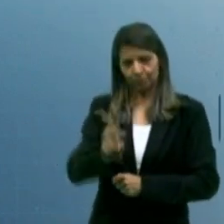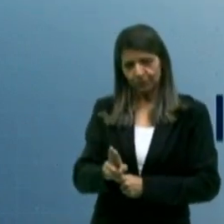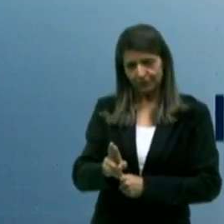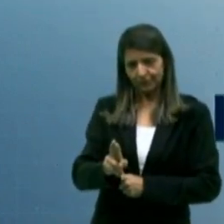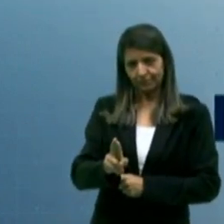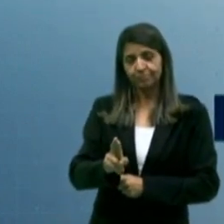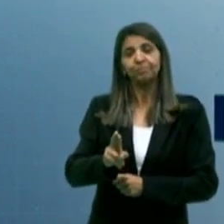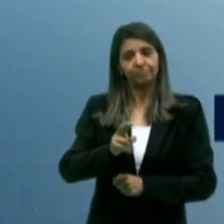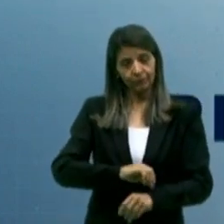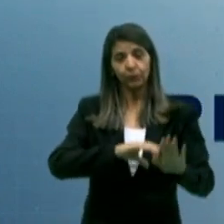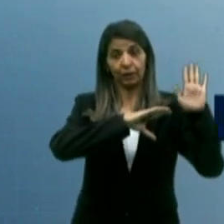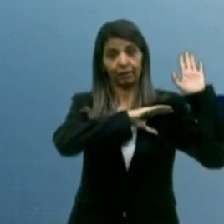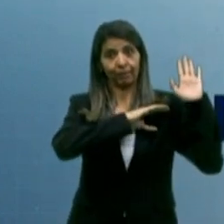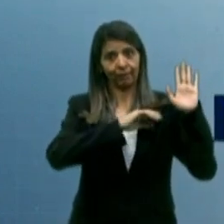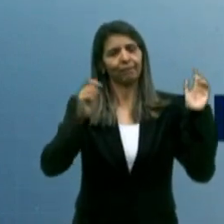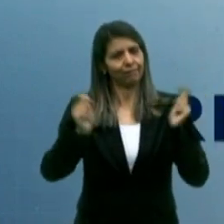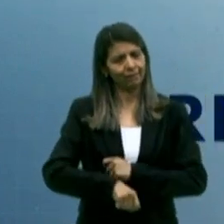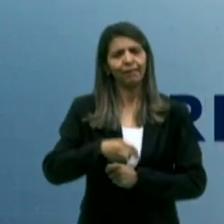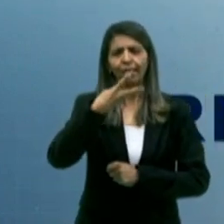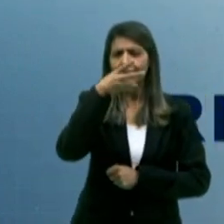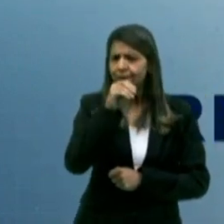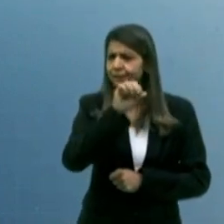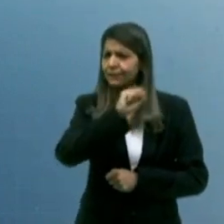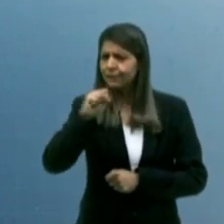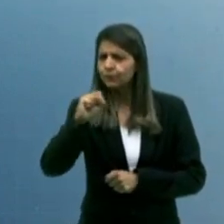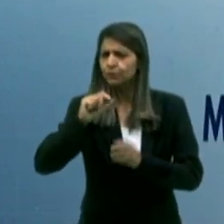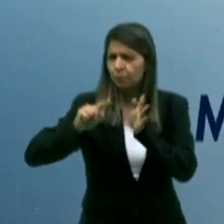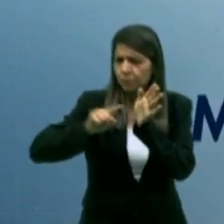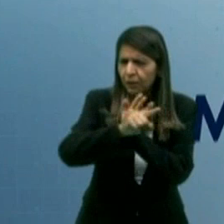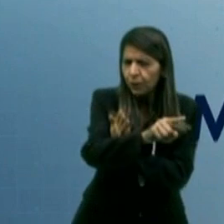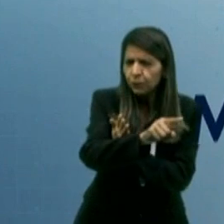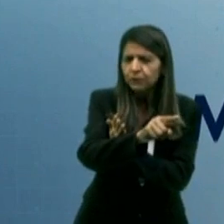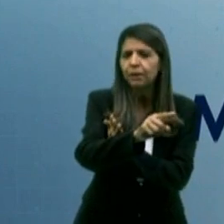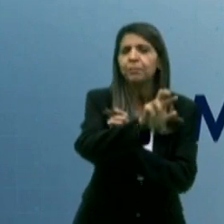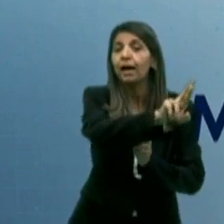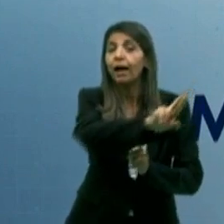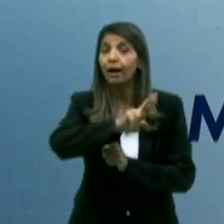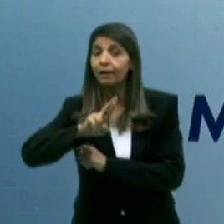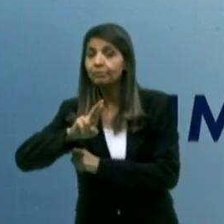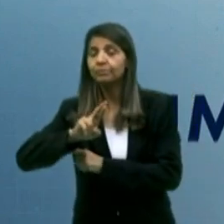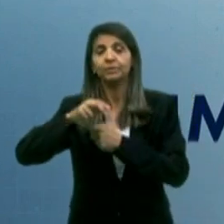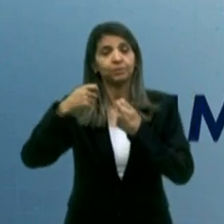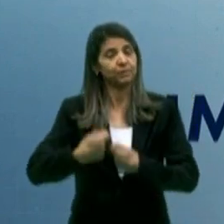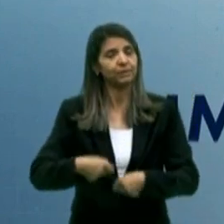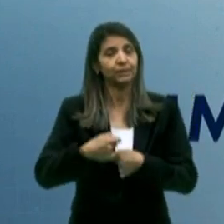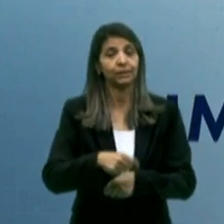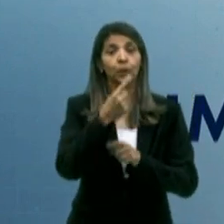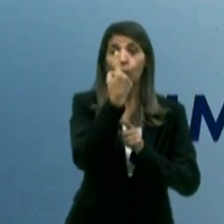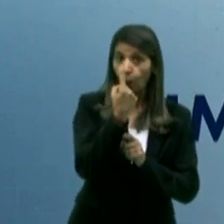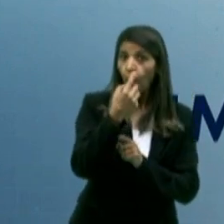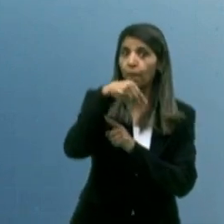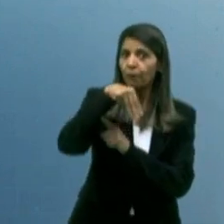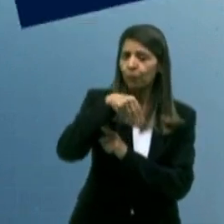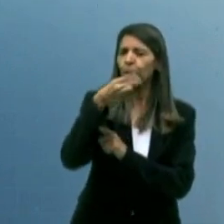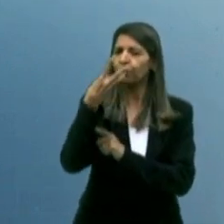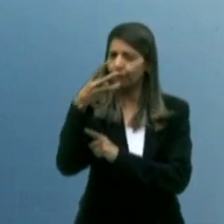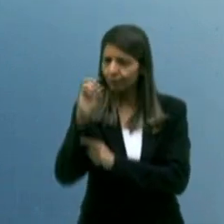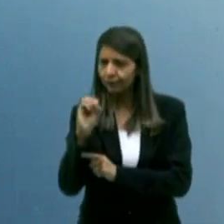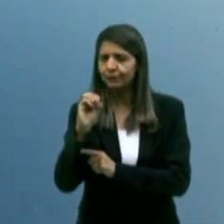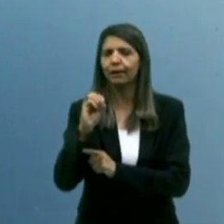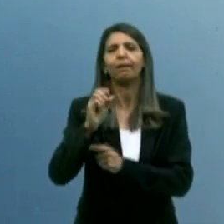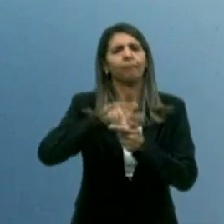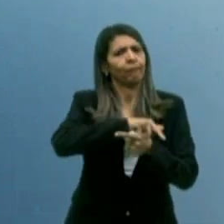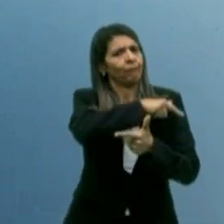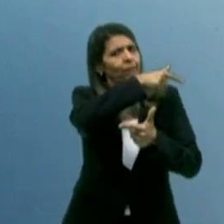O candidato terá 30 segundos para a pergunta. A resposta deve ser dada em 1 minuto e 30. A